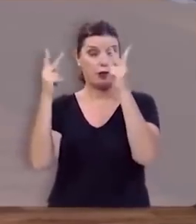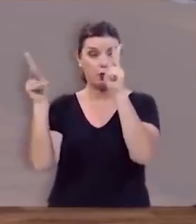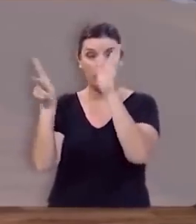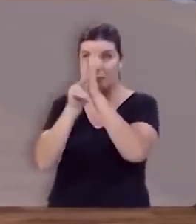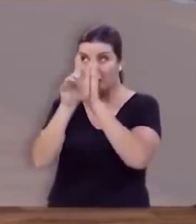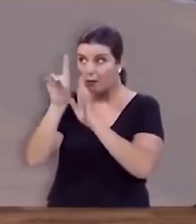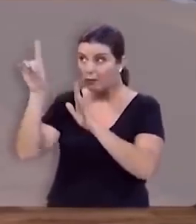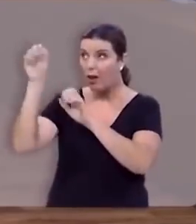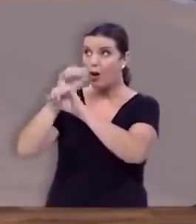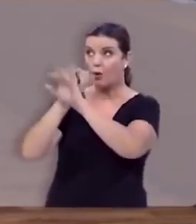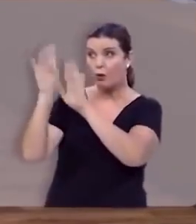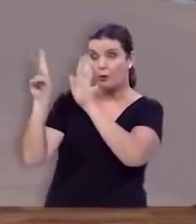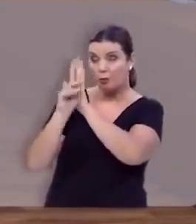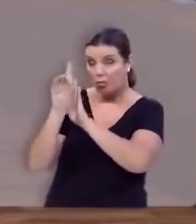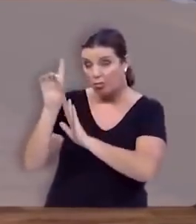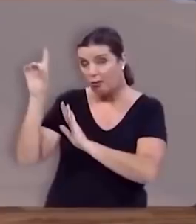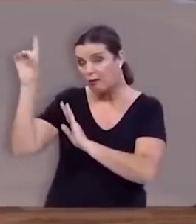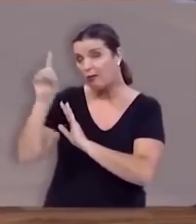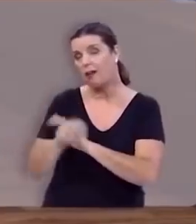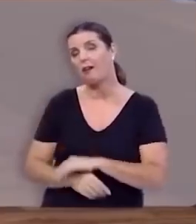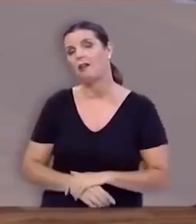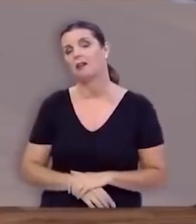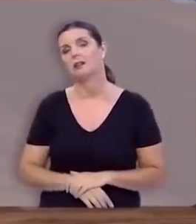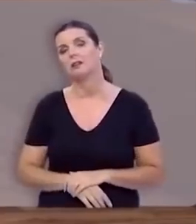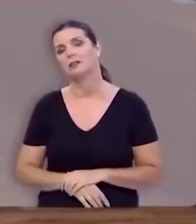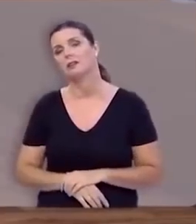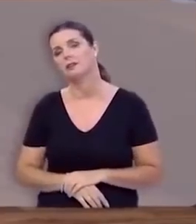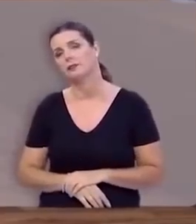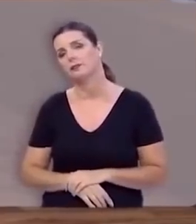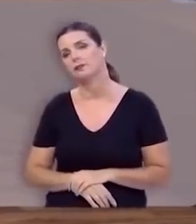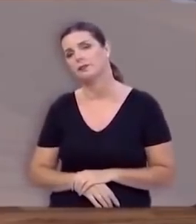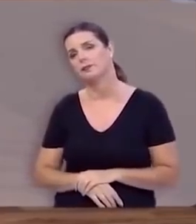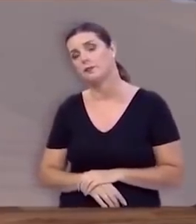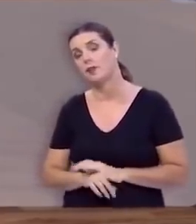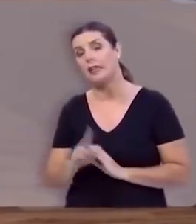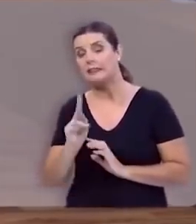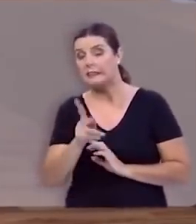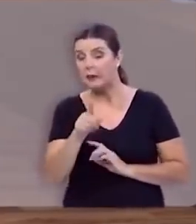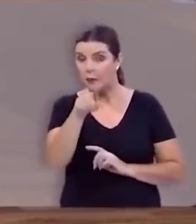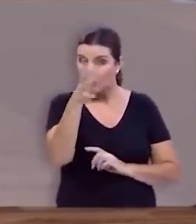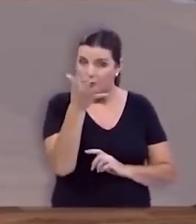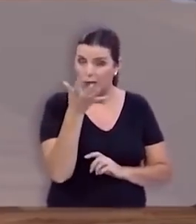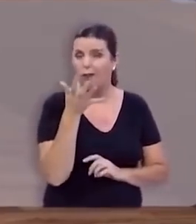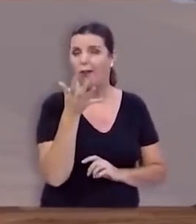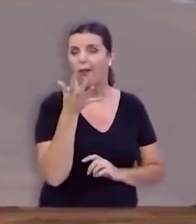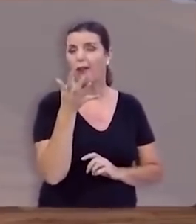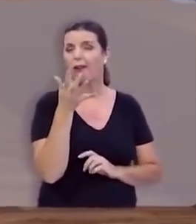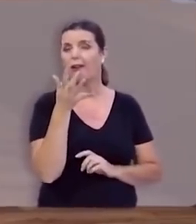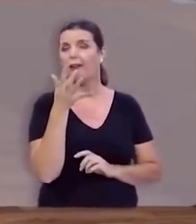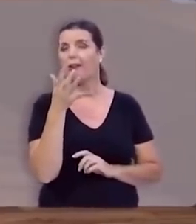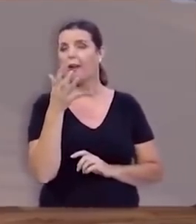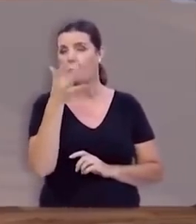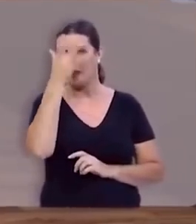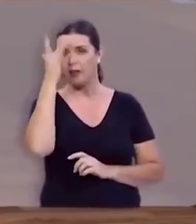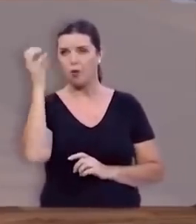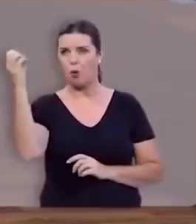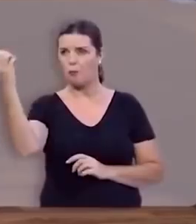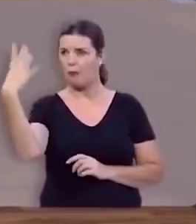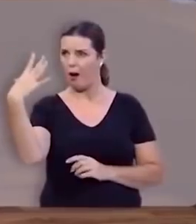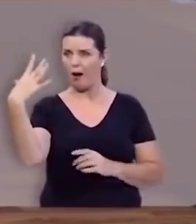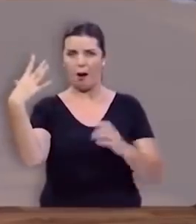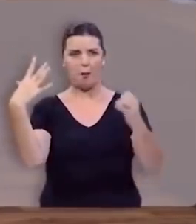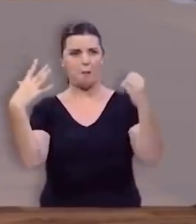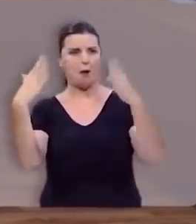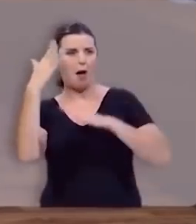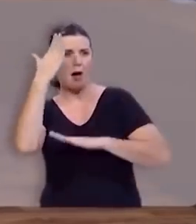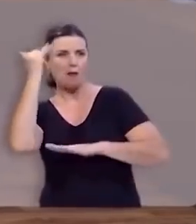Deus e a glória só pertence a Deus. Toda vez que você quer os holofotes em cima de